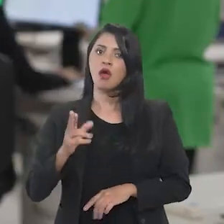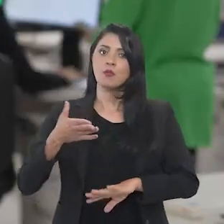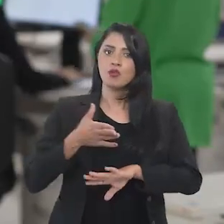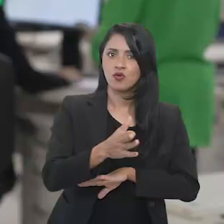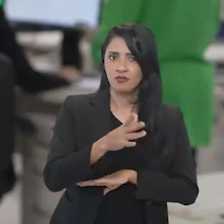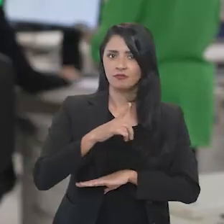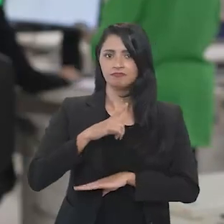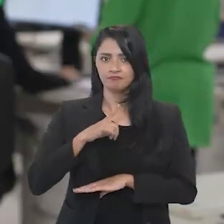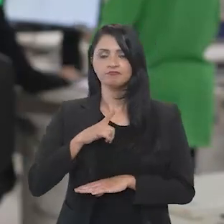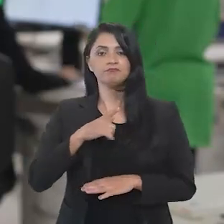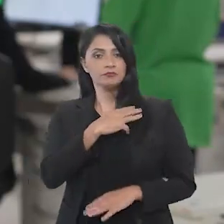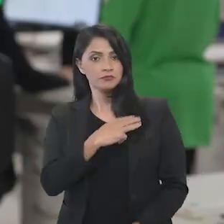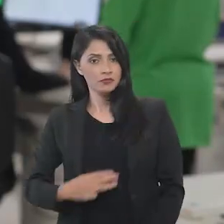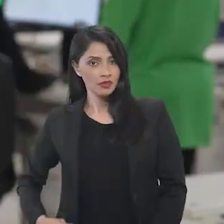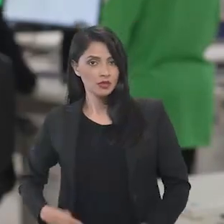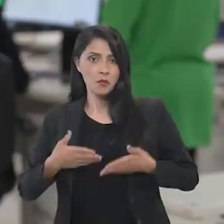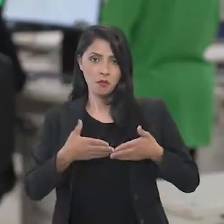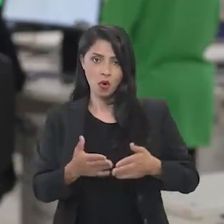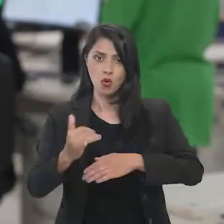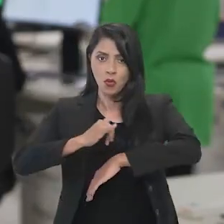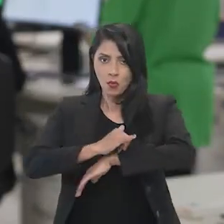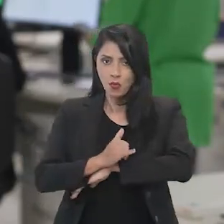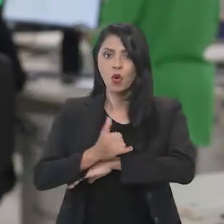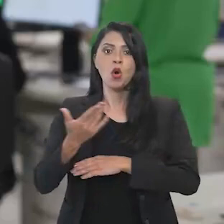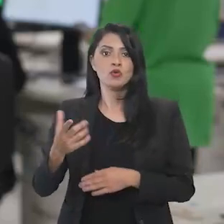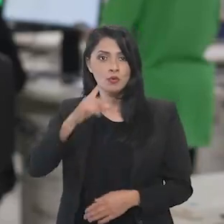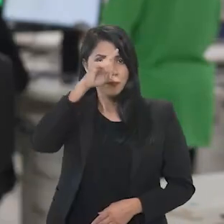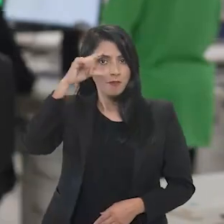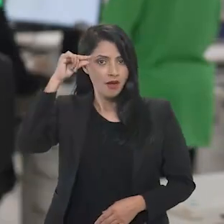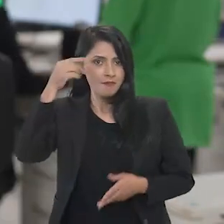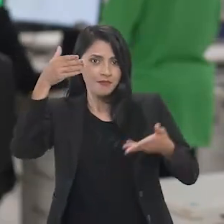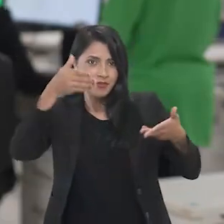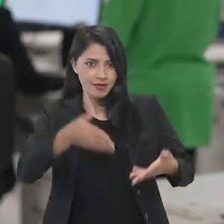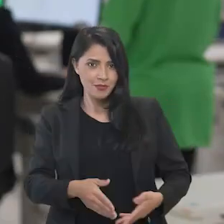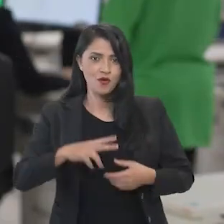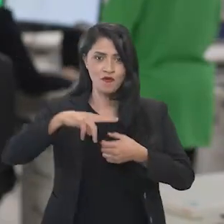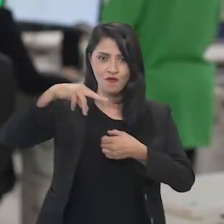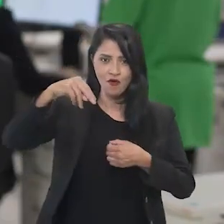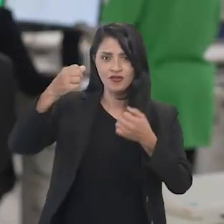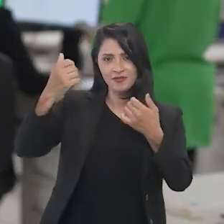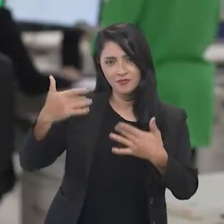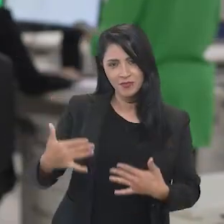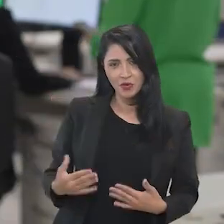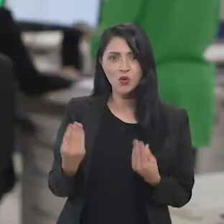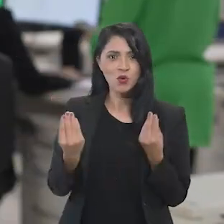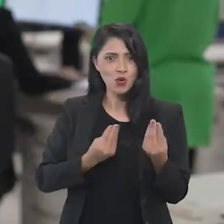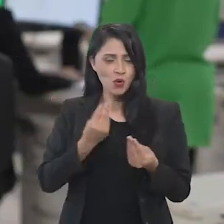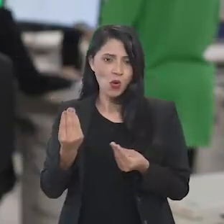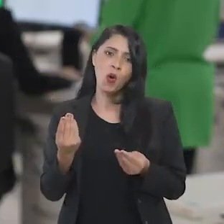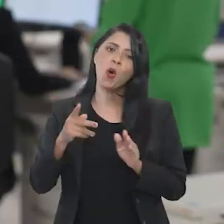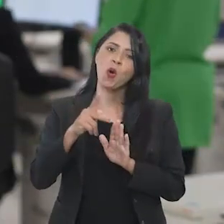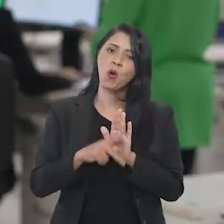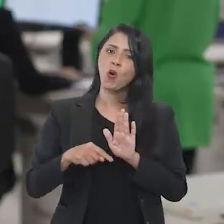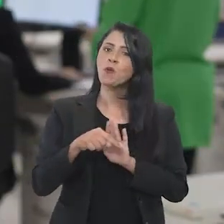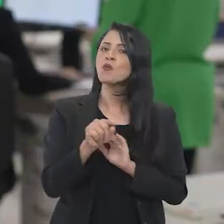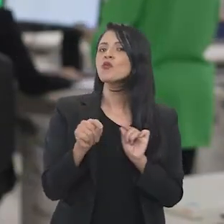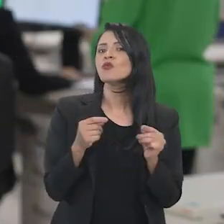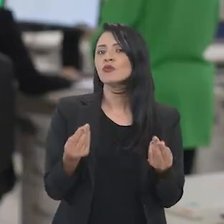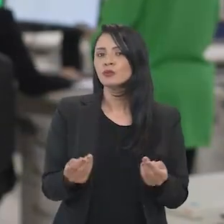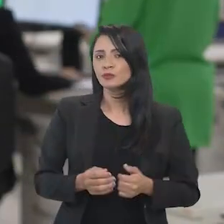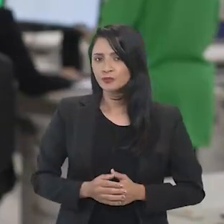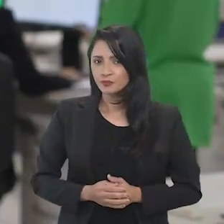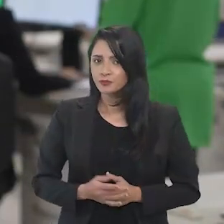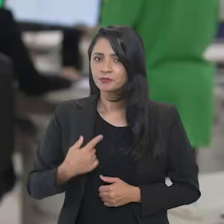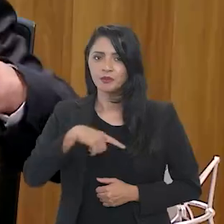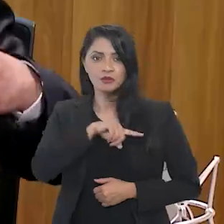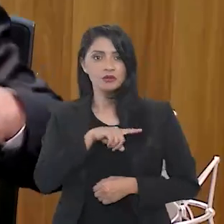por trecho. O ministro de Portos e Aeroportos, Márcio França, participou da Voz do Brasil e explicou como será essa